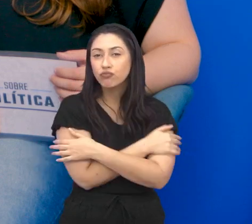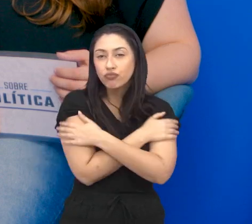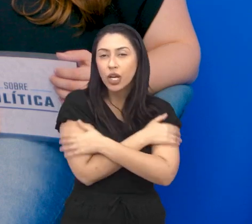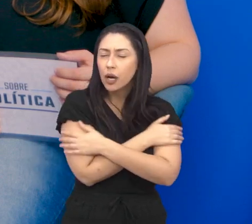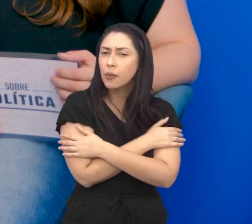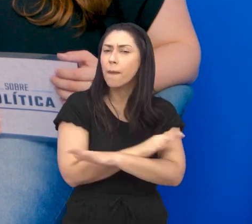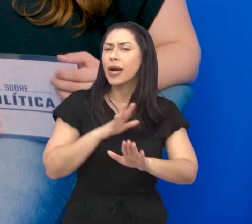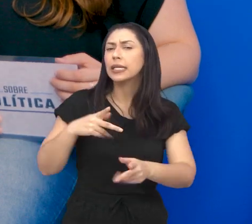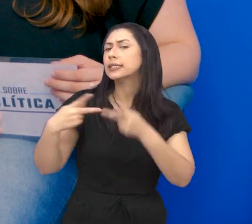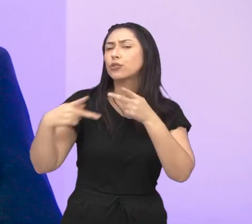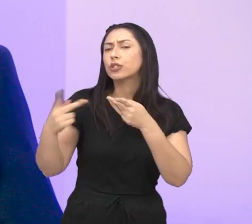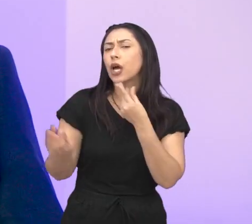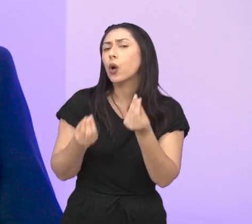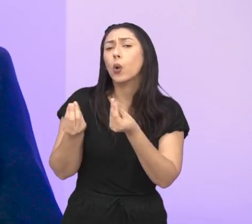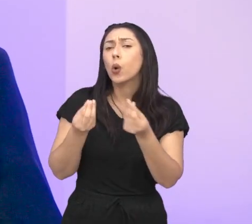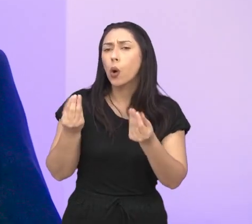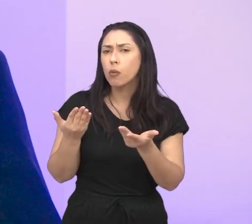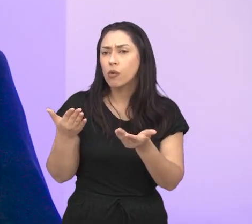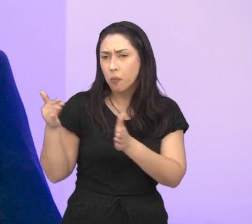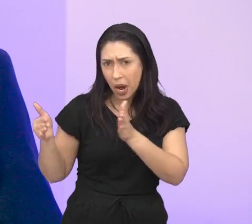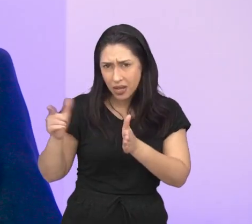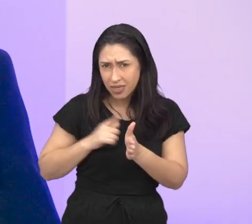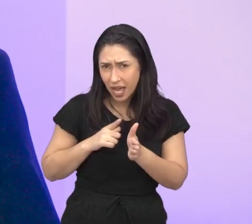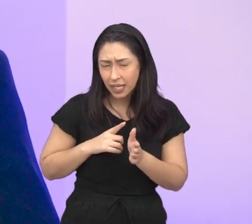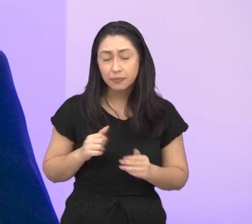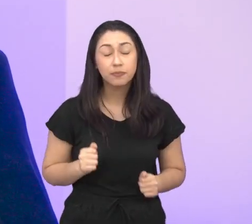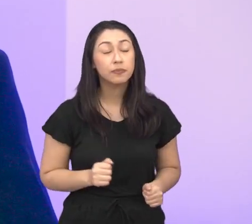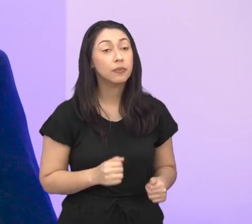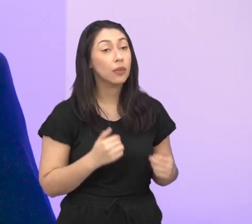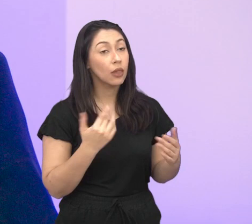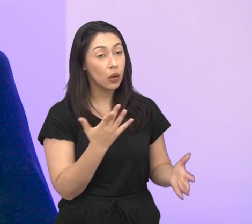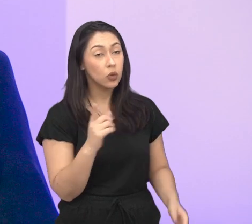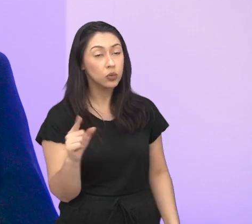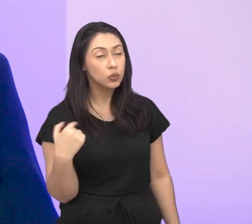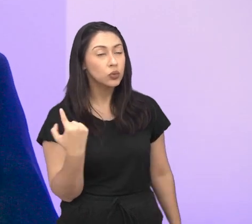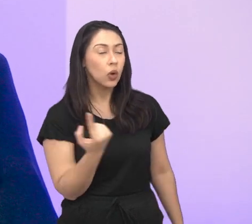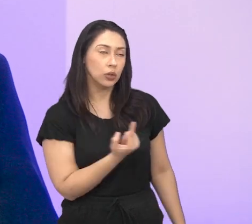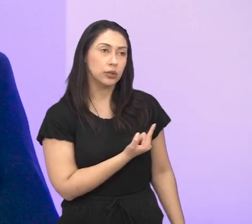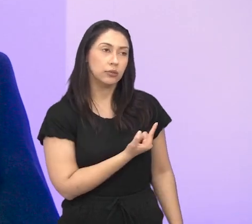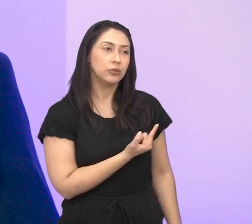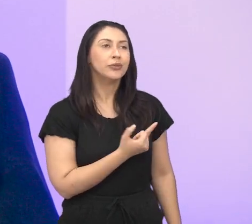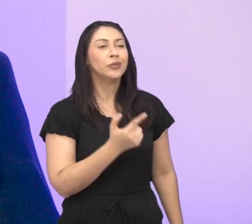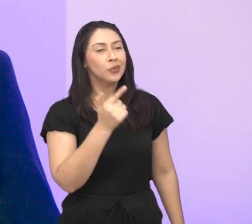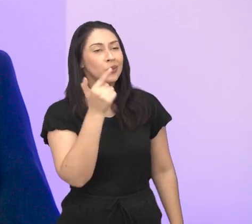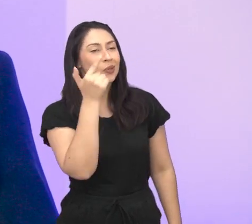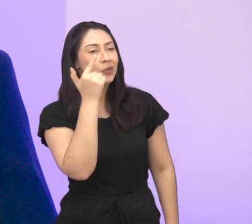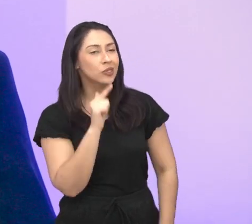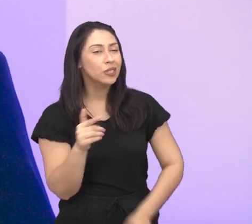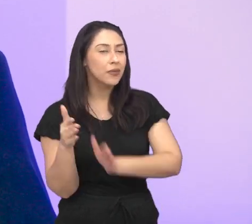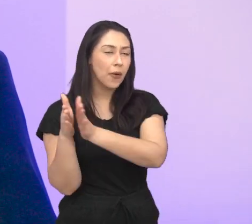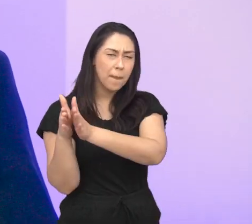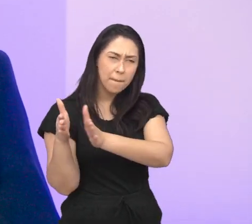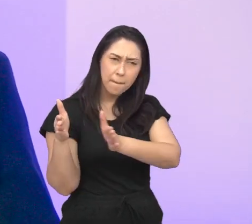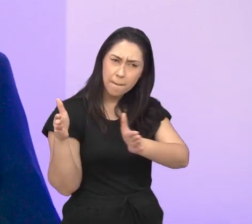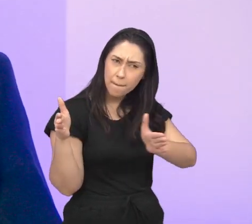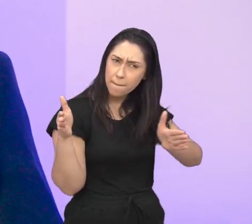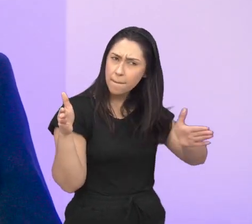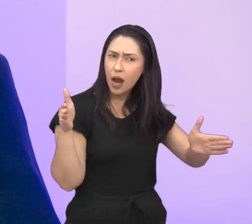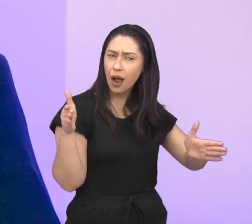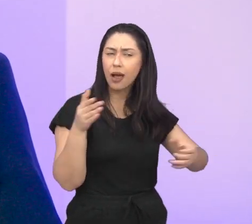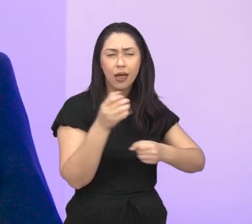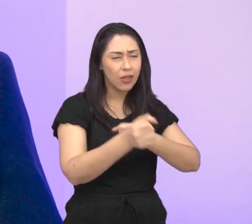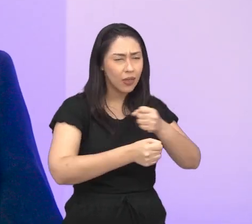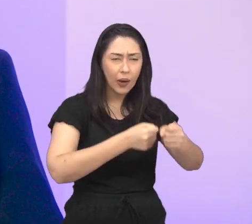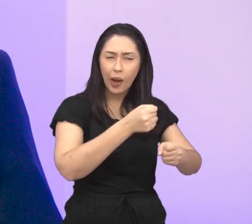dividido durante todo o ano? É, seguimos uma linha mais distribuída, né, ao longo do